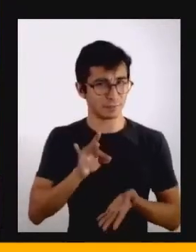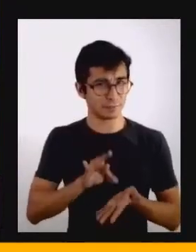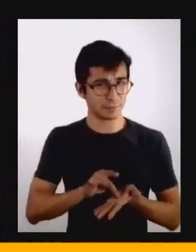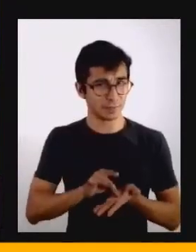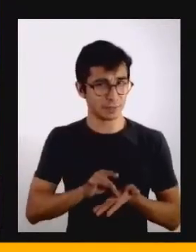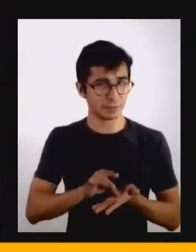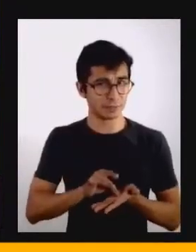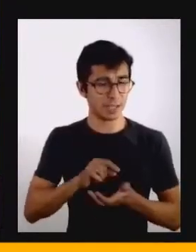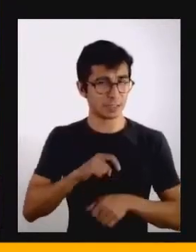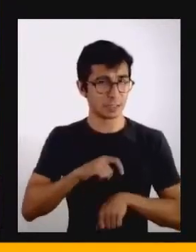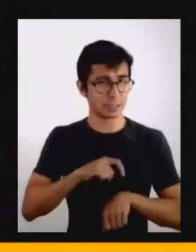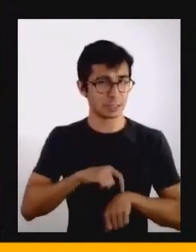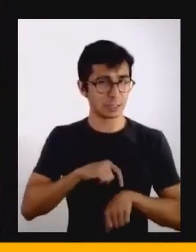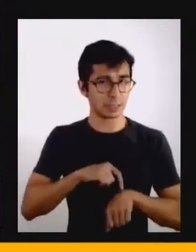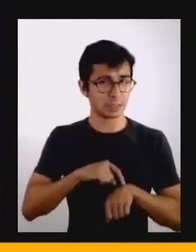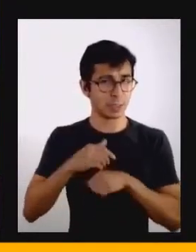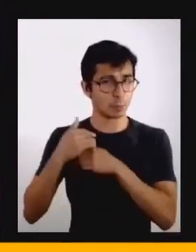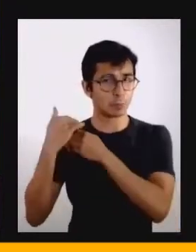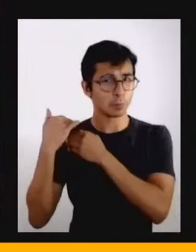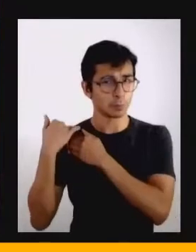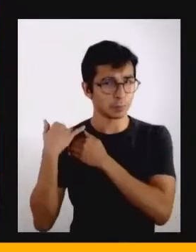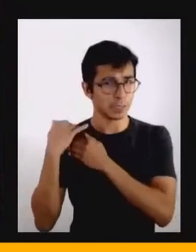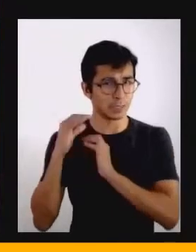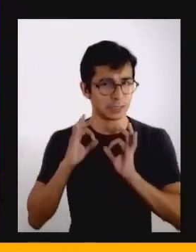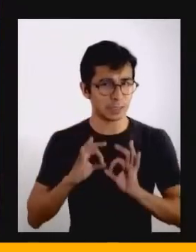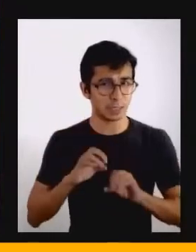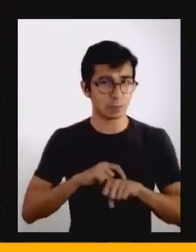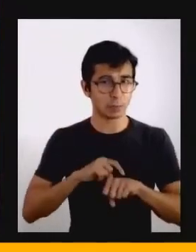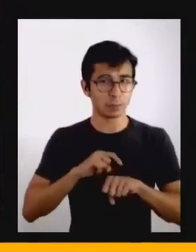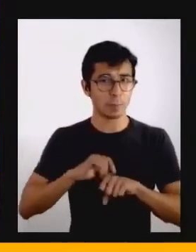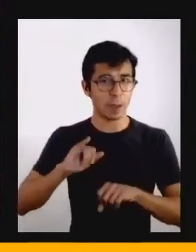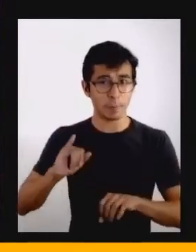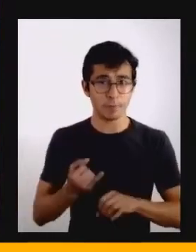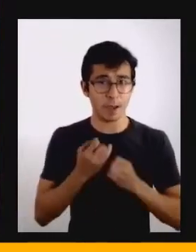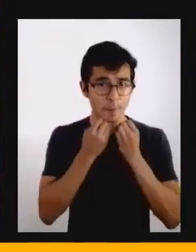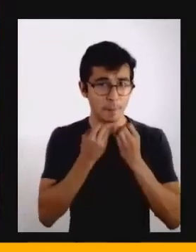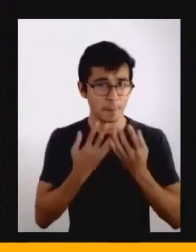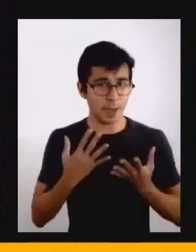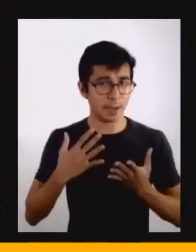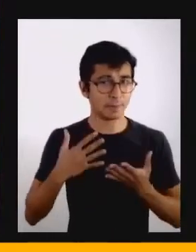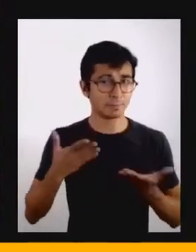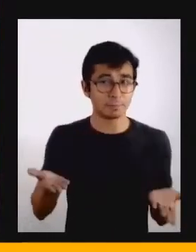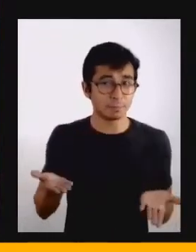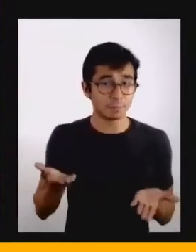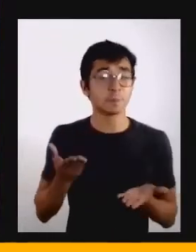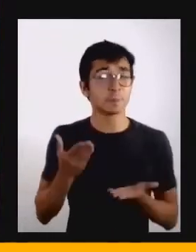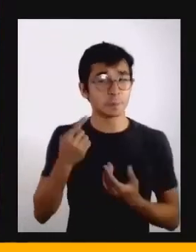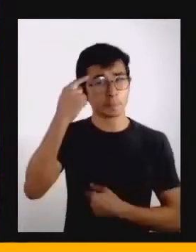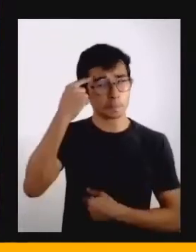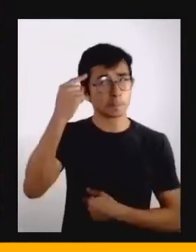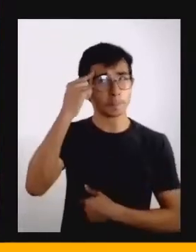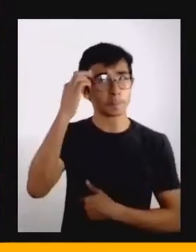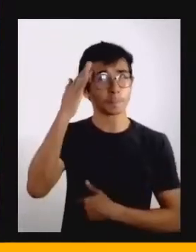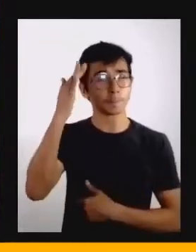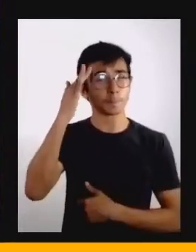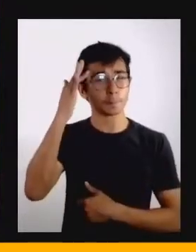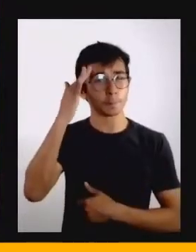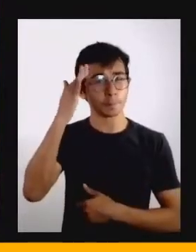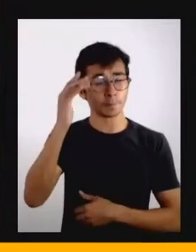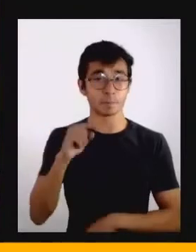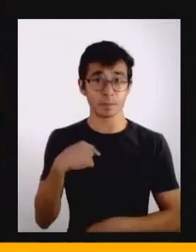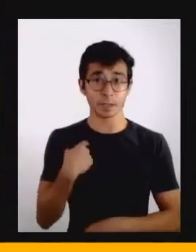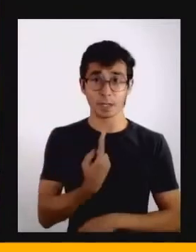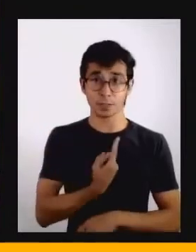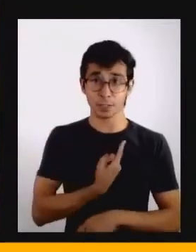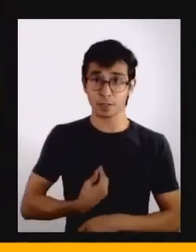responsável com o uso desse tempo dentro da sociedade e do que a gente atua da forma como a gente escolheu